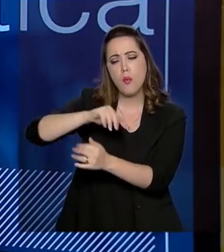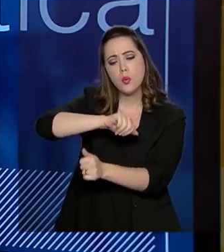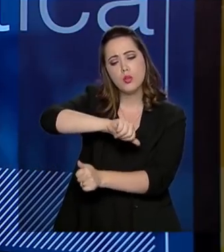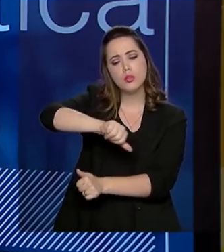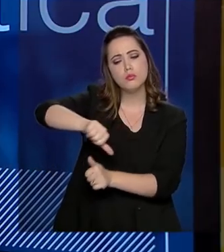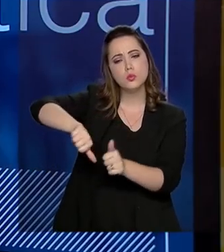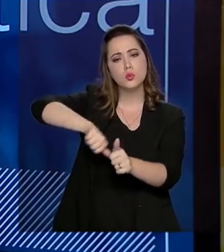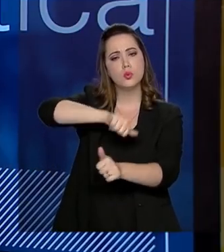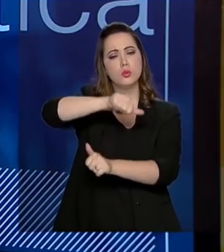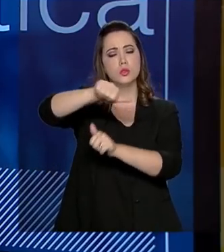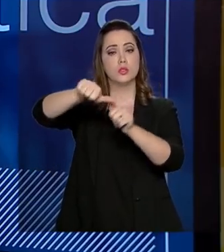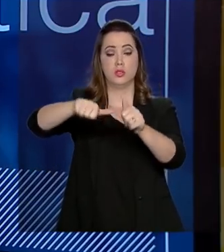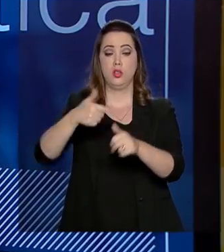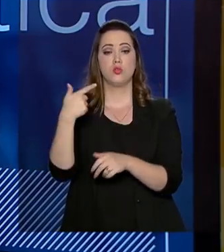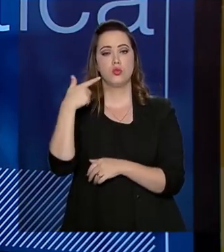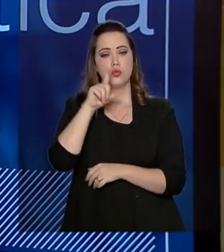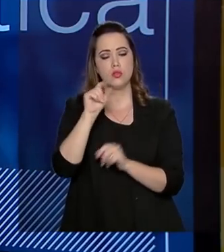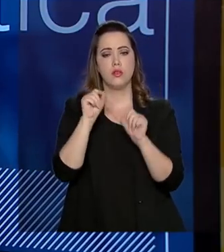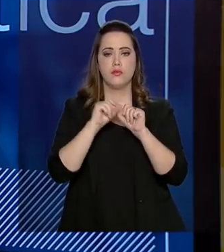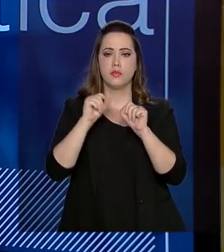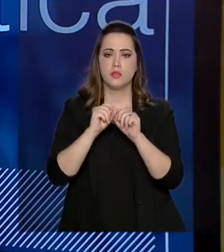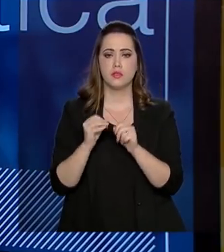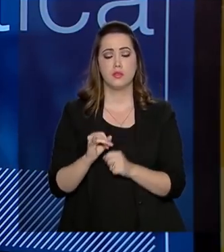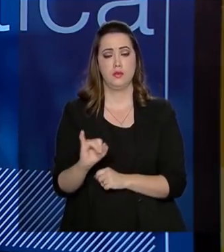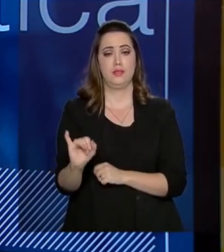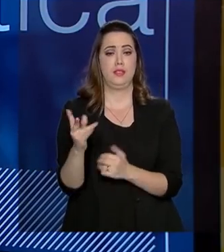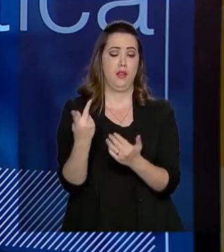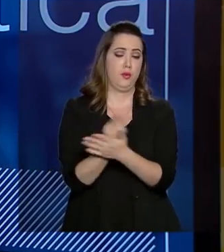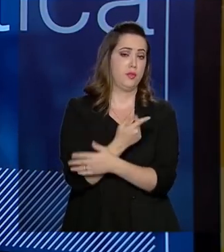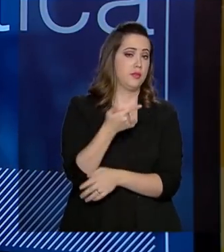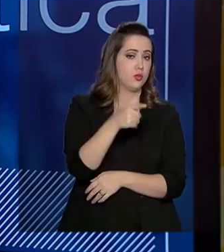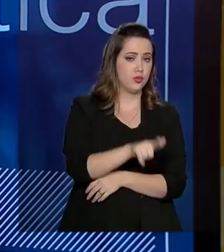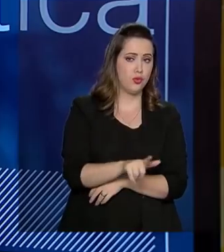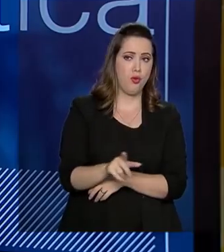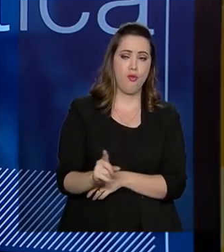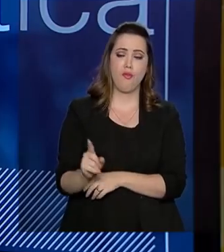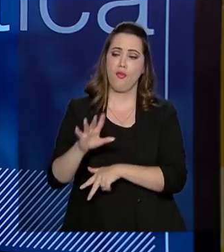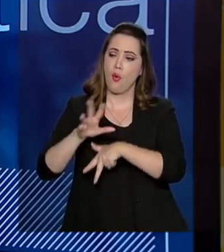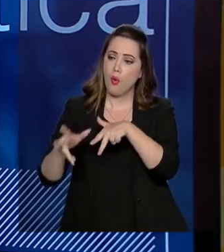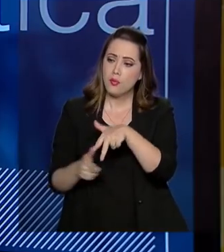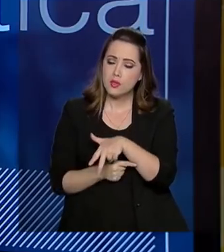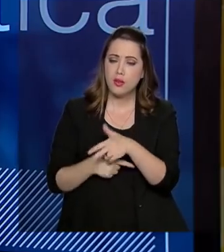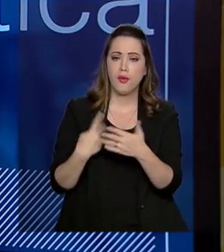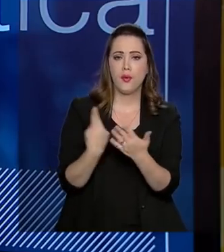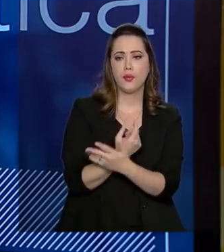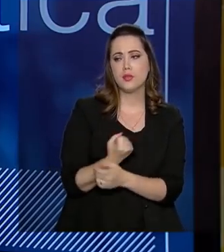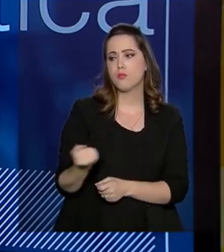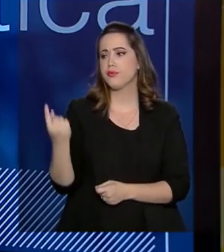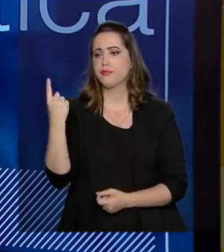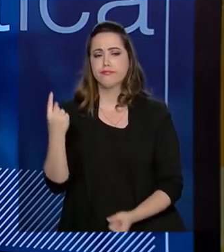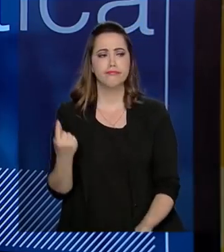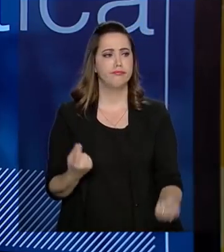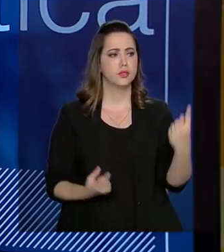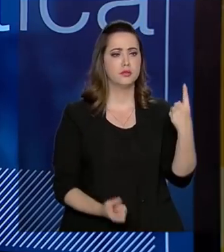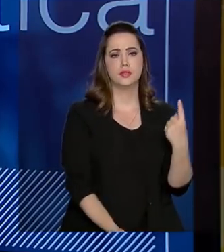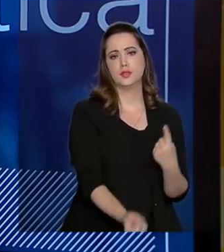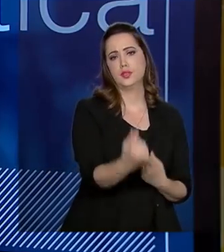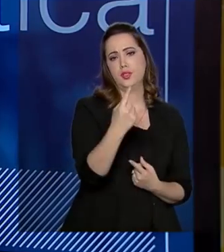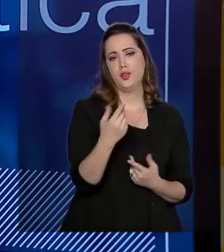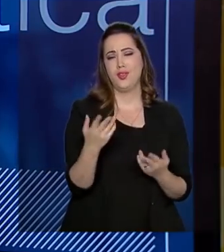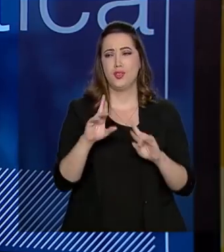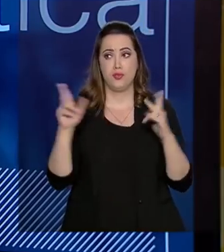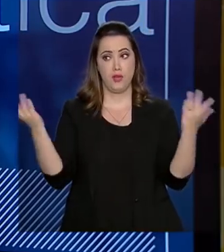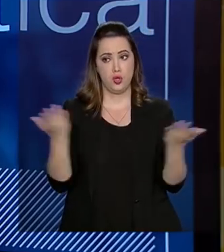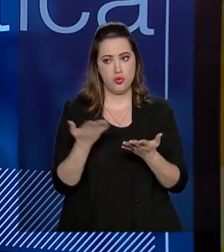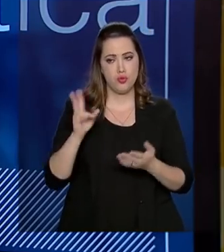e nós vamos conseguir fazer com que, caso ocorra a corrupção, sejam casos mais esporádicos, se não estejam tão presentes na